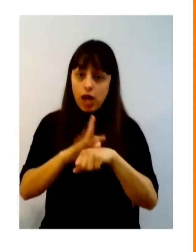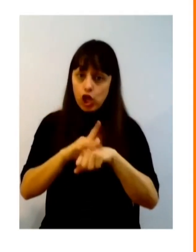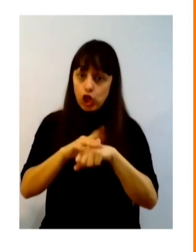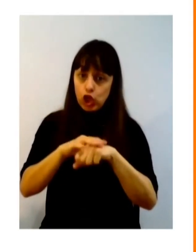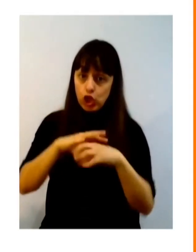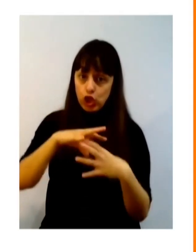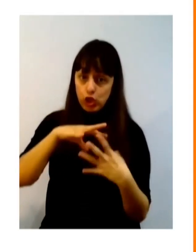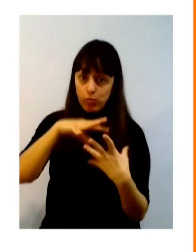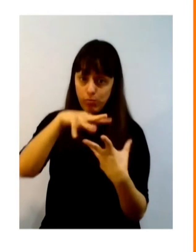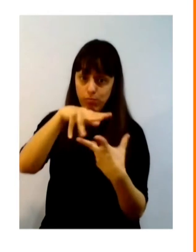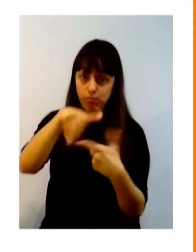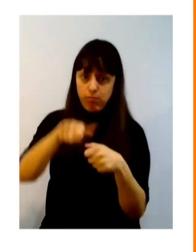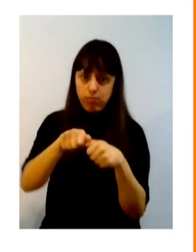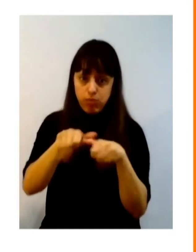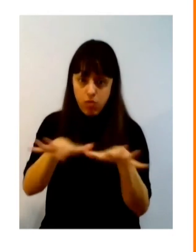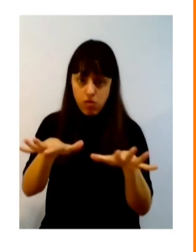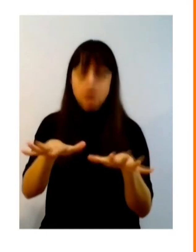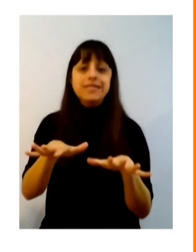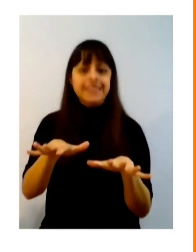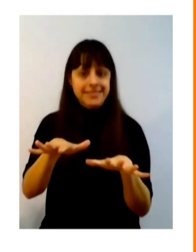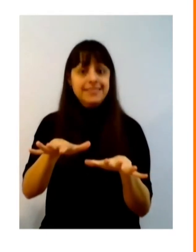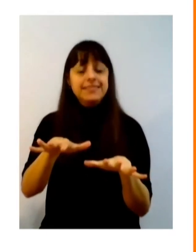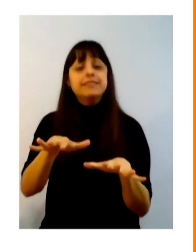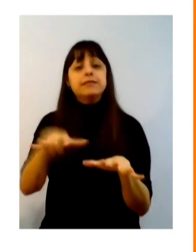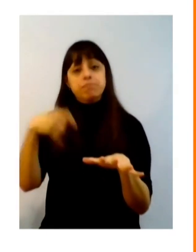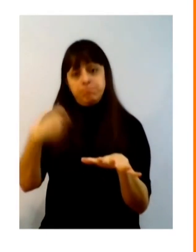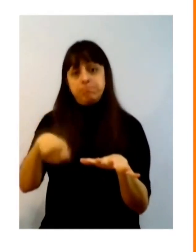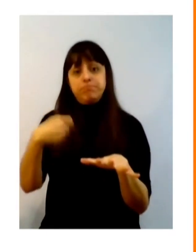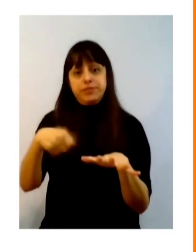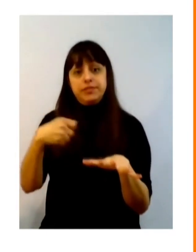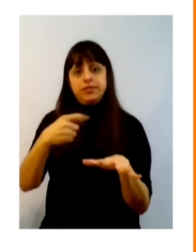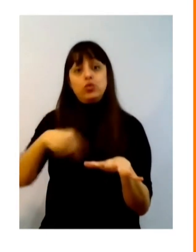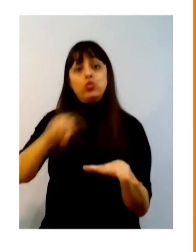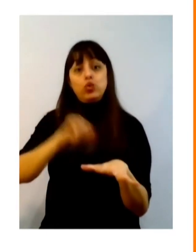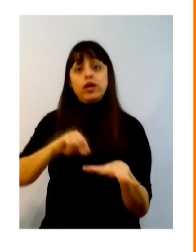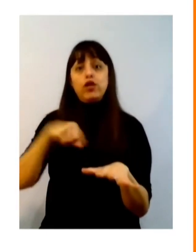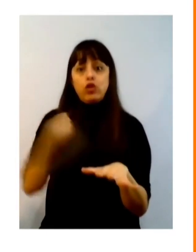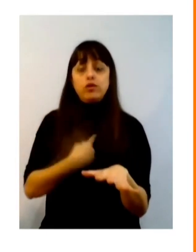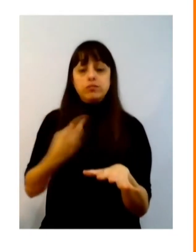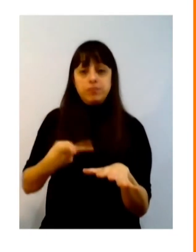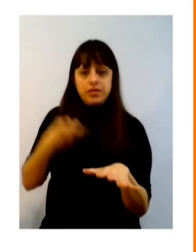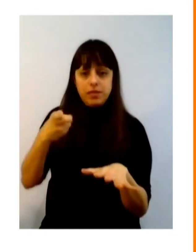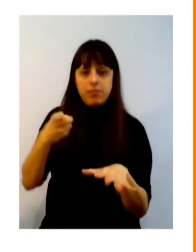e por exemplo nós vemos muitos dos líderes que revolucionaram